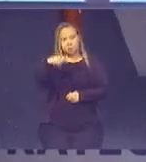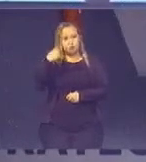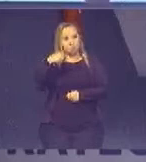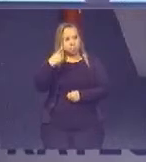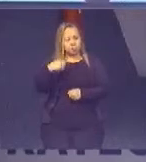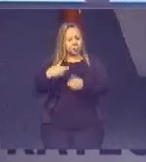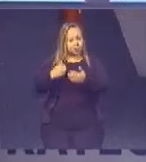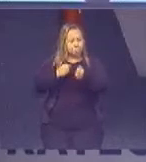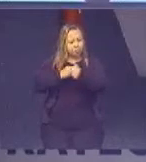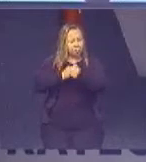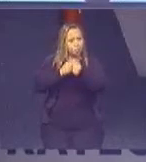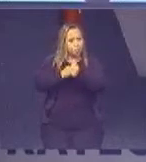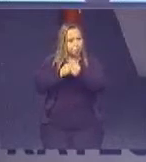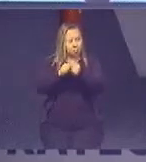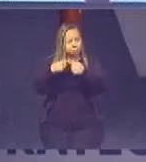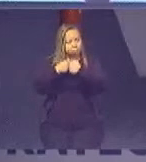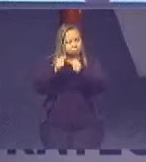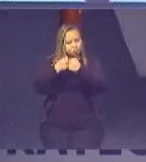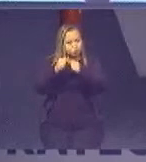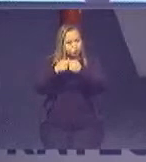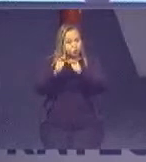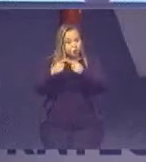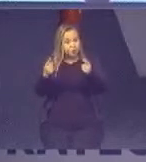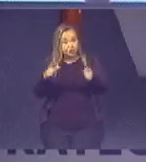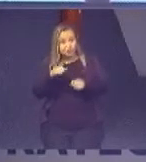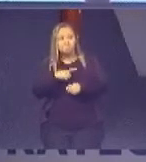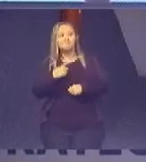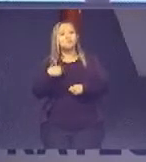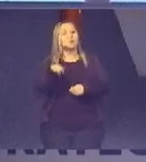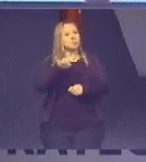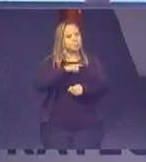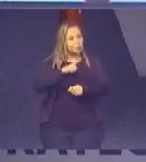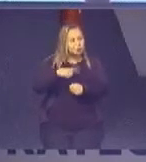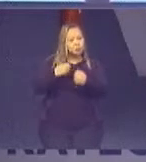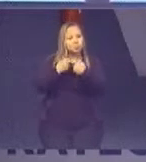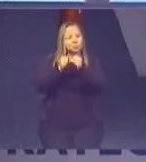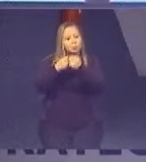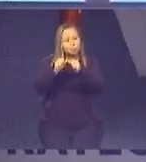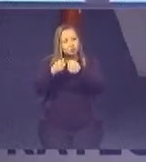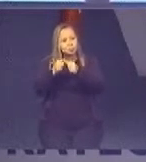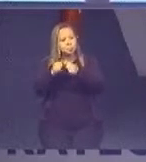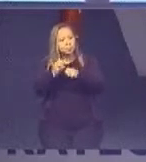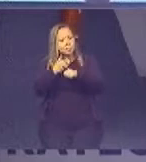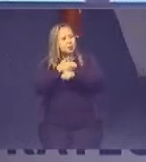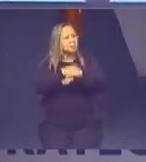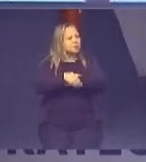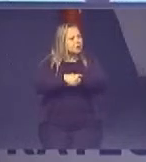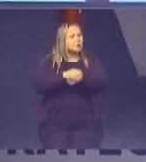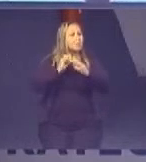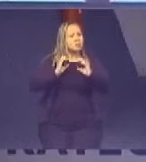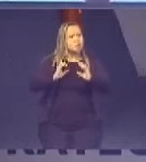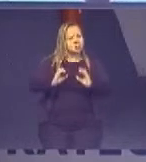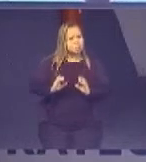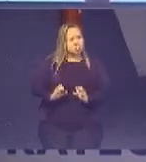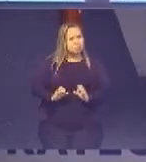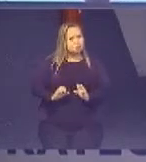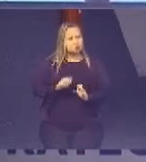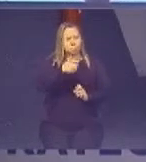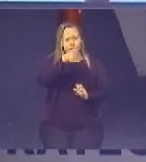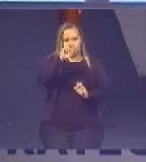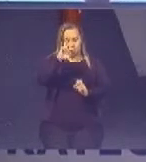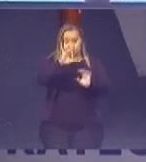nos acompanhou no ônibus. Nós tínhamos um ônibus e no ônibus nós íamos às ruas da cidadania a cada 15 dias